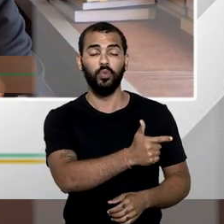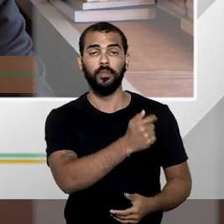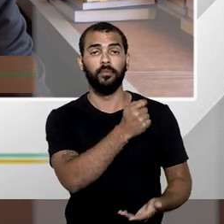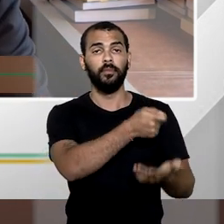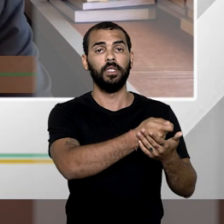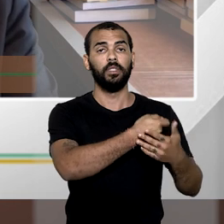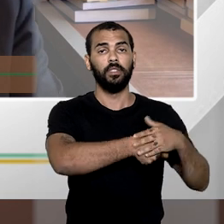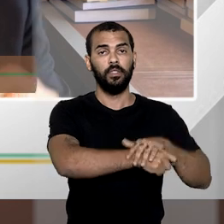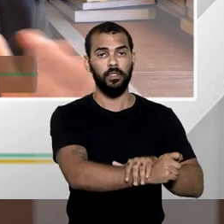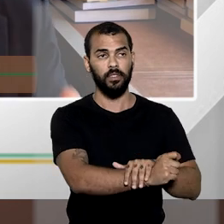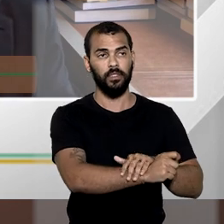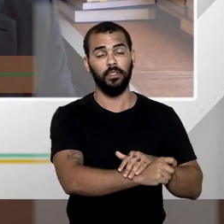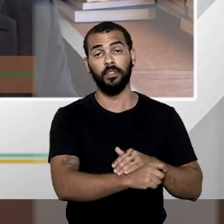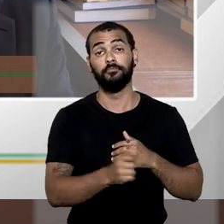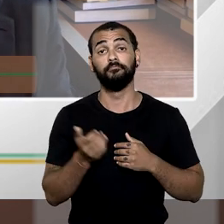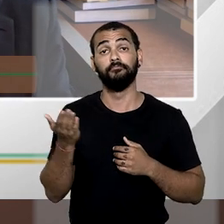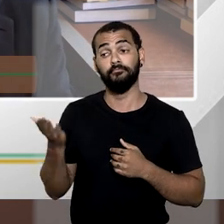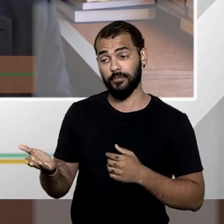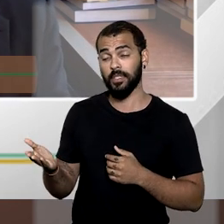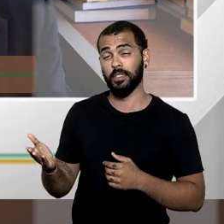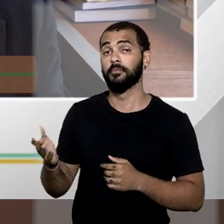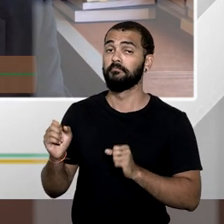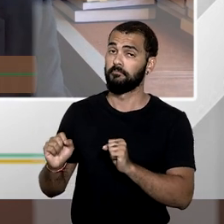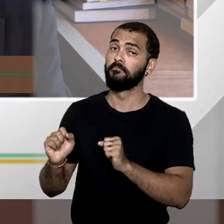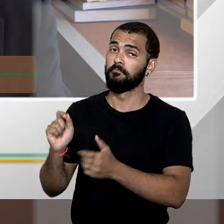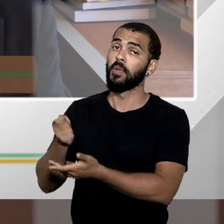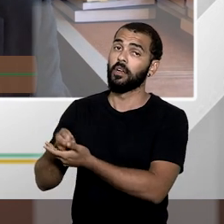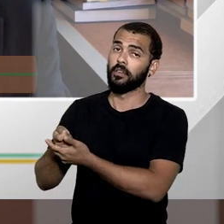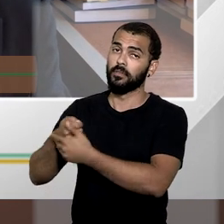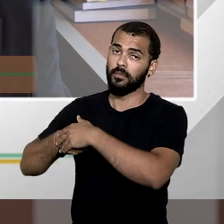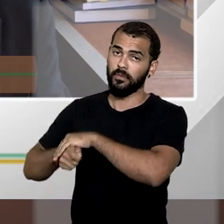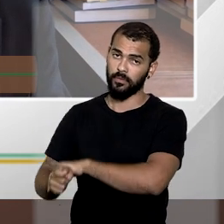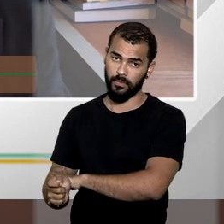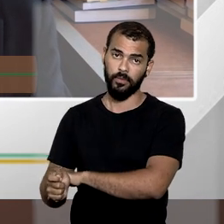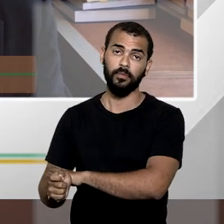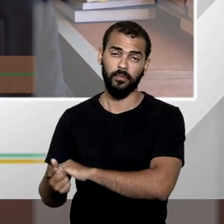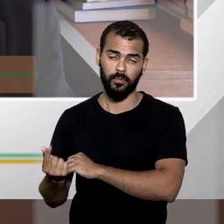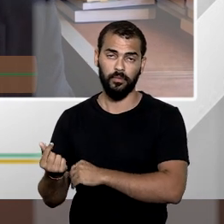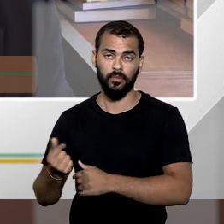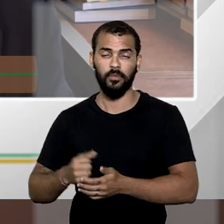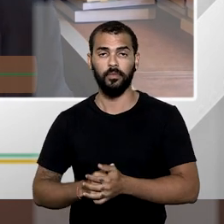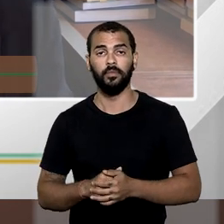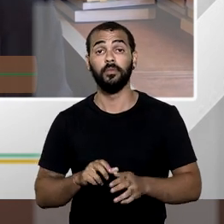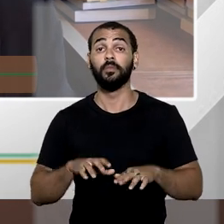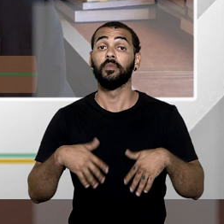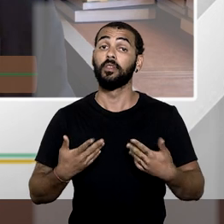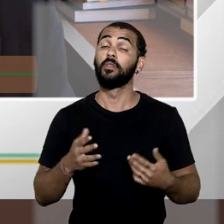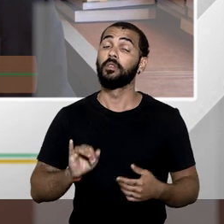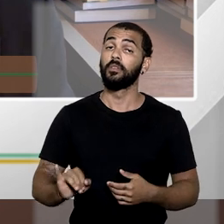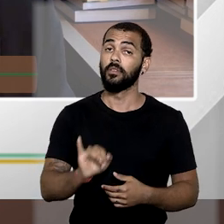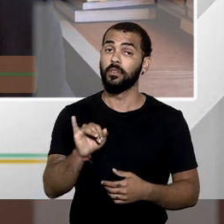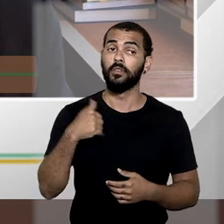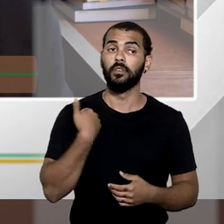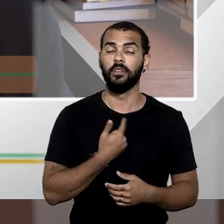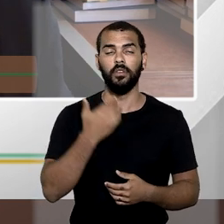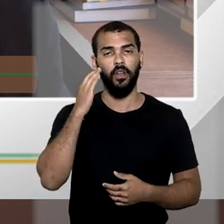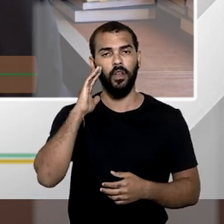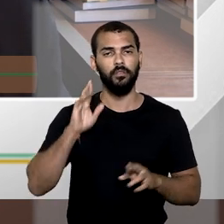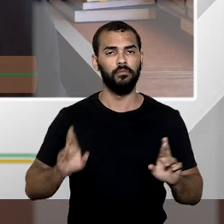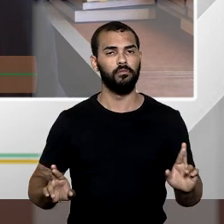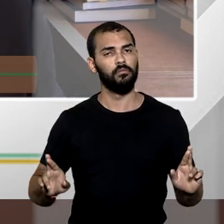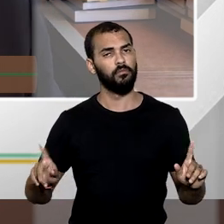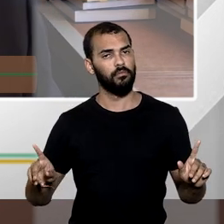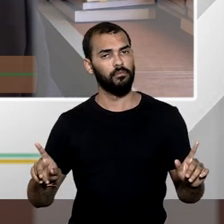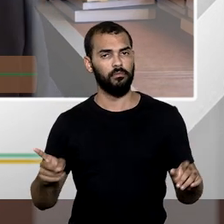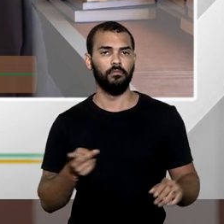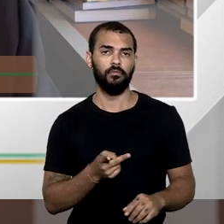indenização. No caso da desapropriação, sim, há indenização. Por isso é interessante que nós façamos essa diferença entre